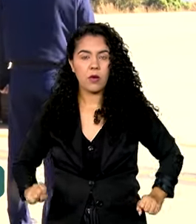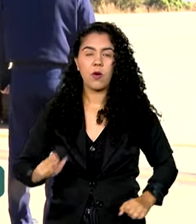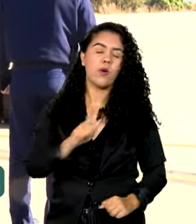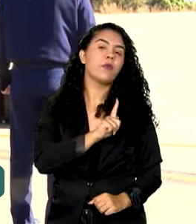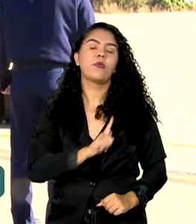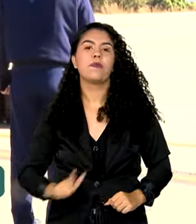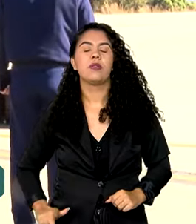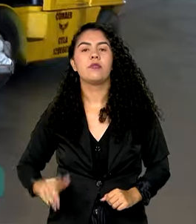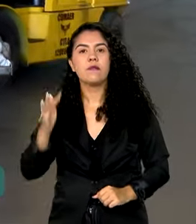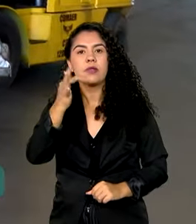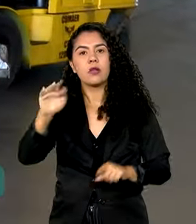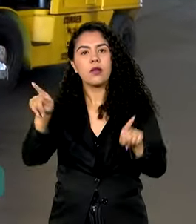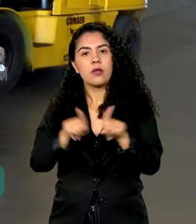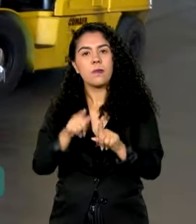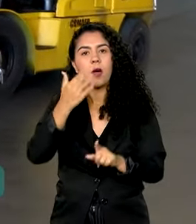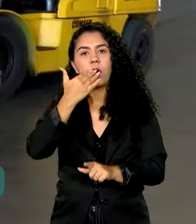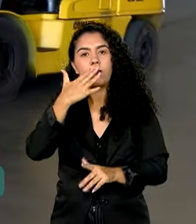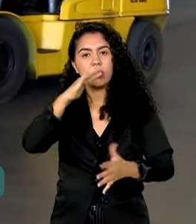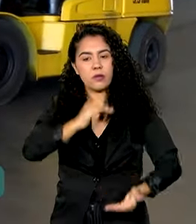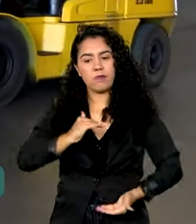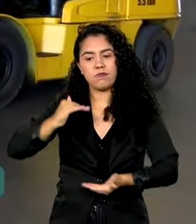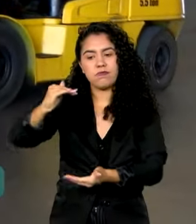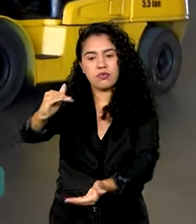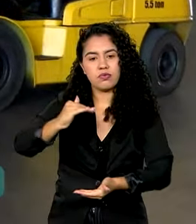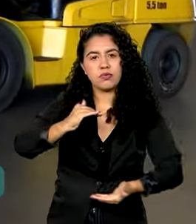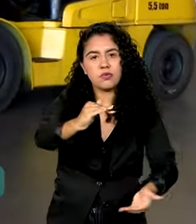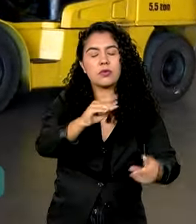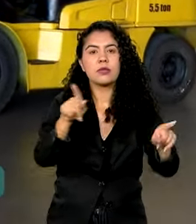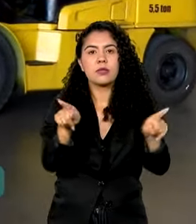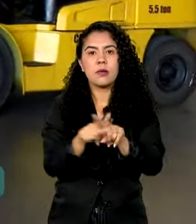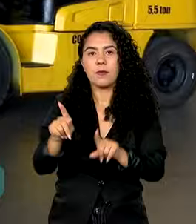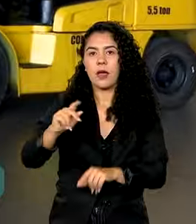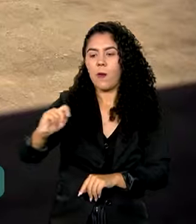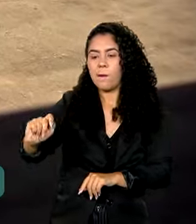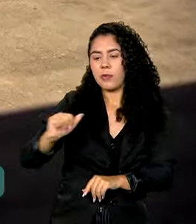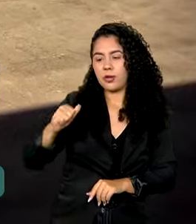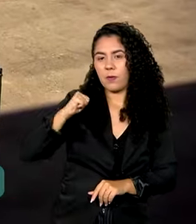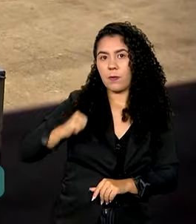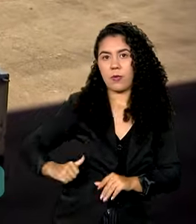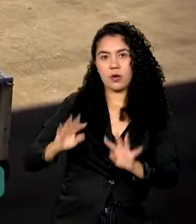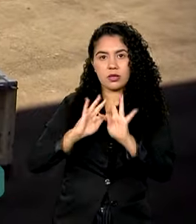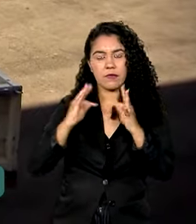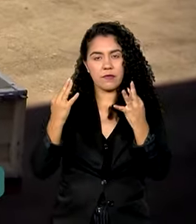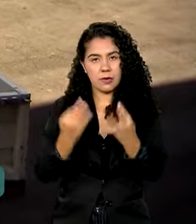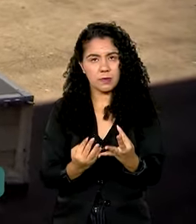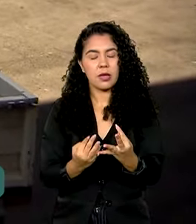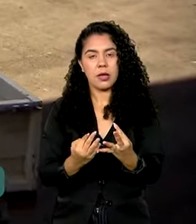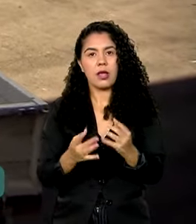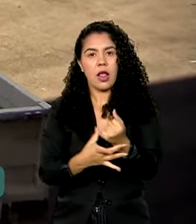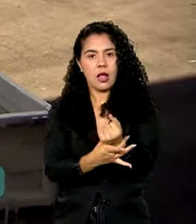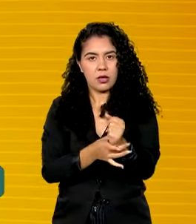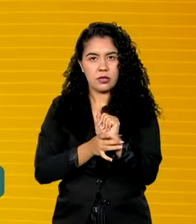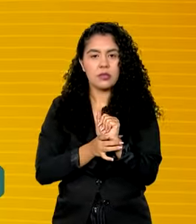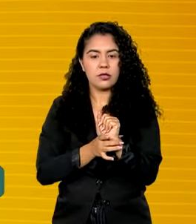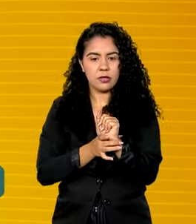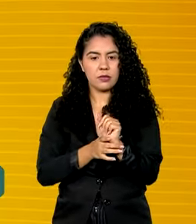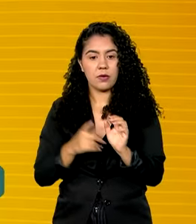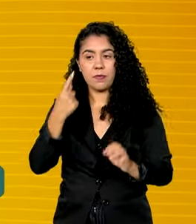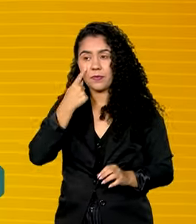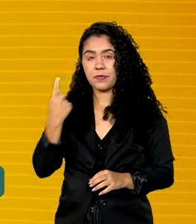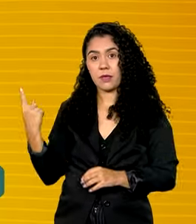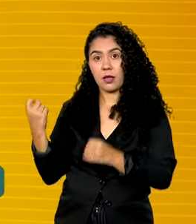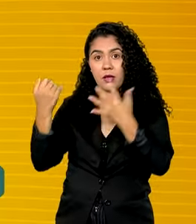cestas básicas e garantiu a unificação do calendário do Bolsa Família até o final do ano para os municípios em emergência. O